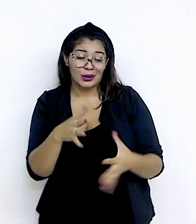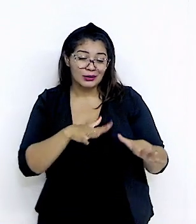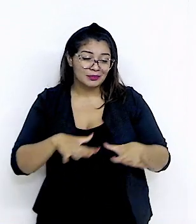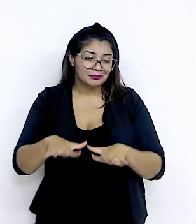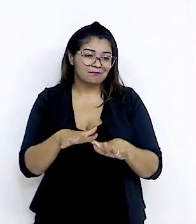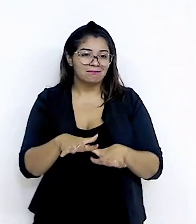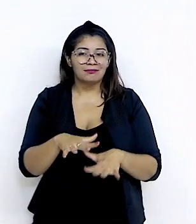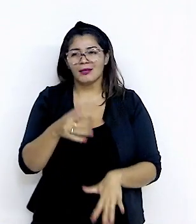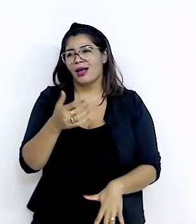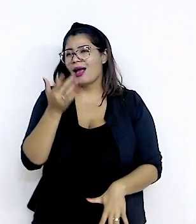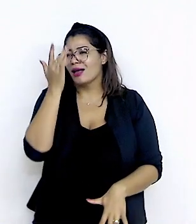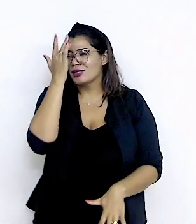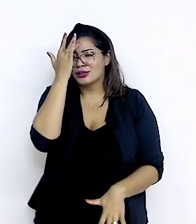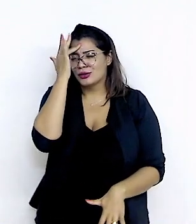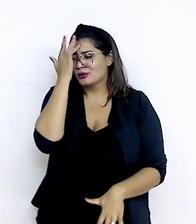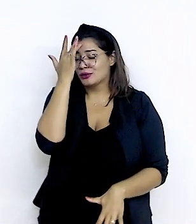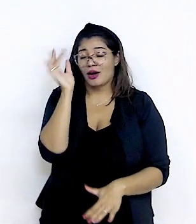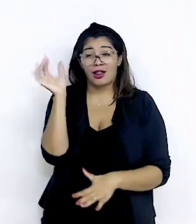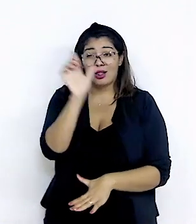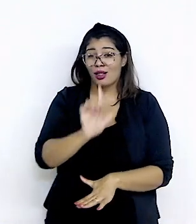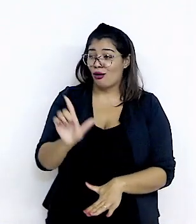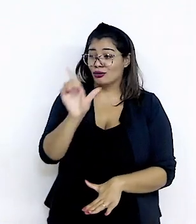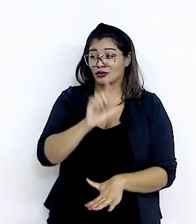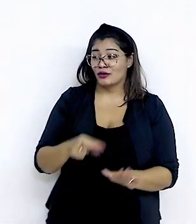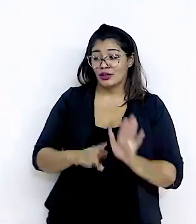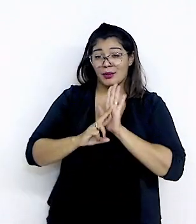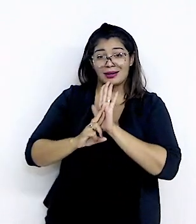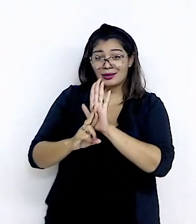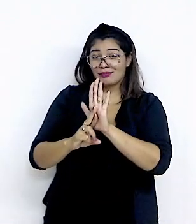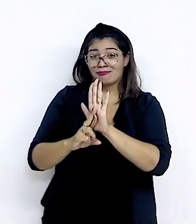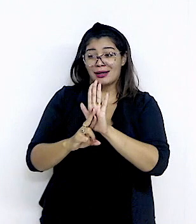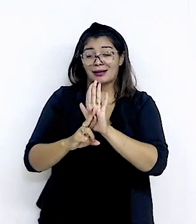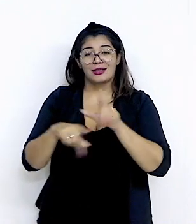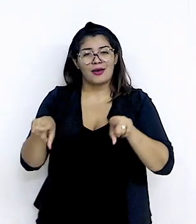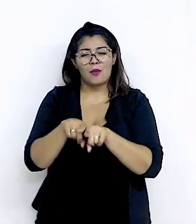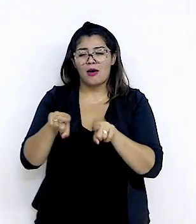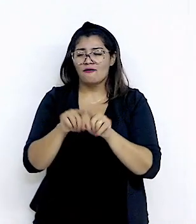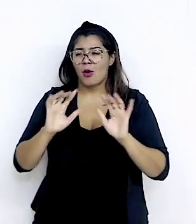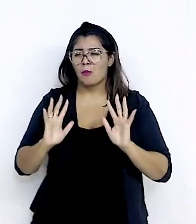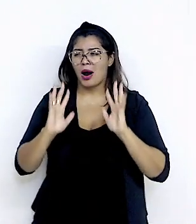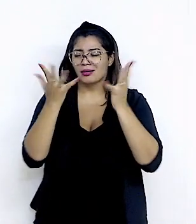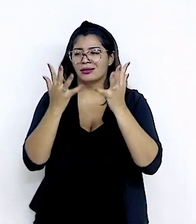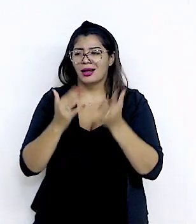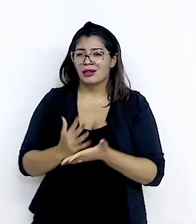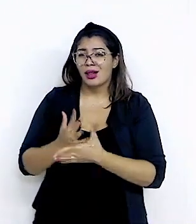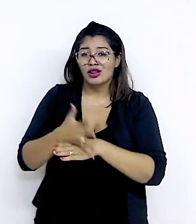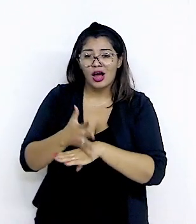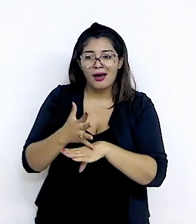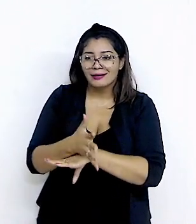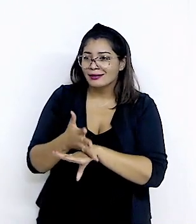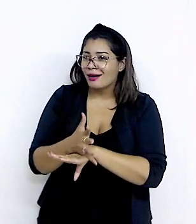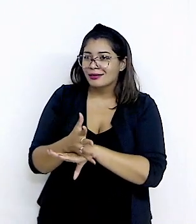a Índia, lógico, que é um continente E que vai estar presente também com um pavilhão magnífico Logo na entrada da